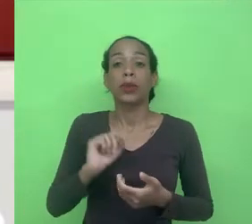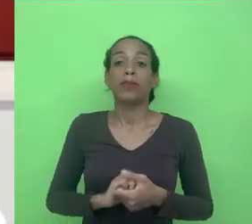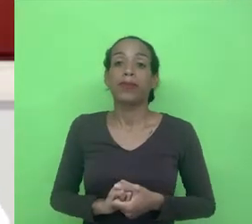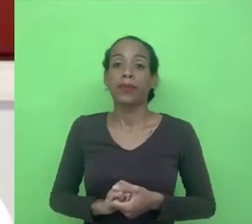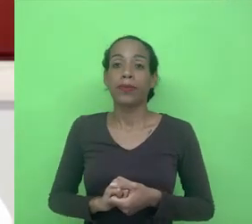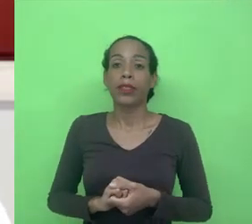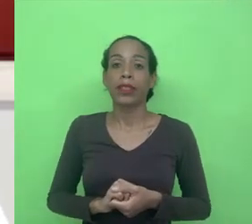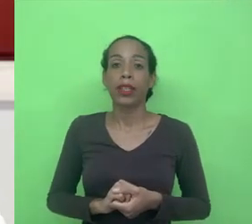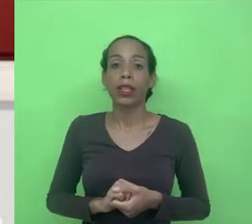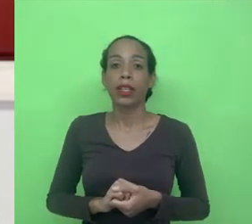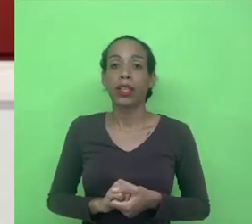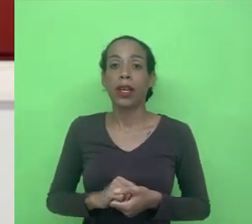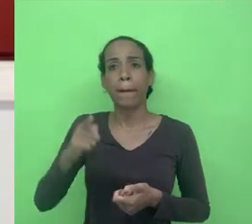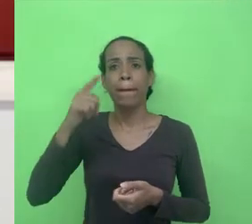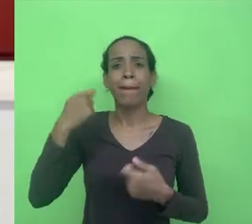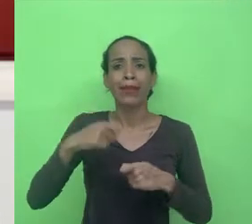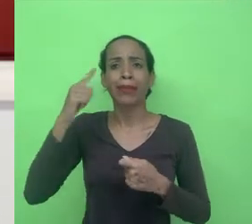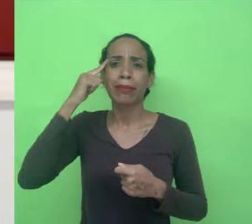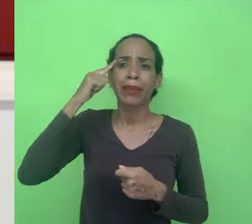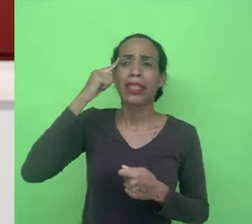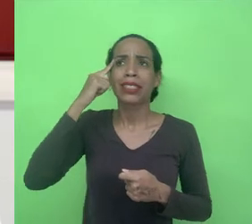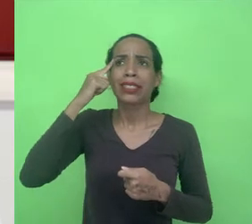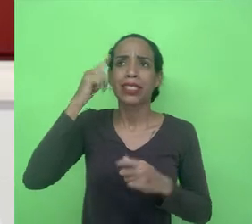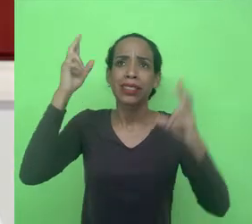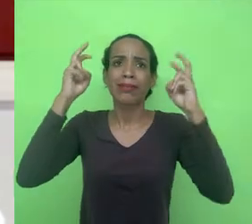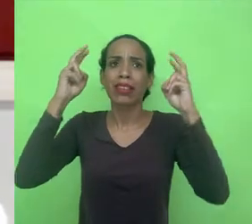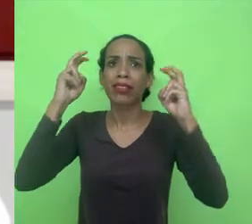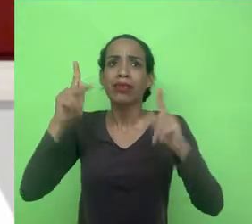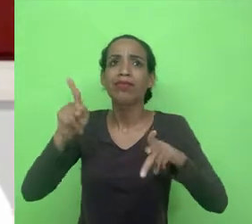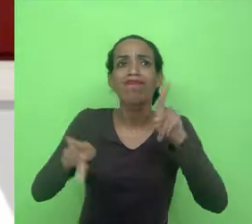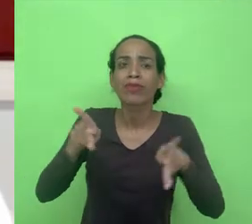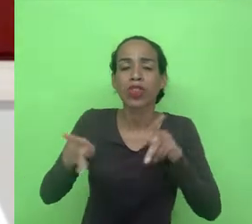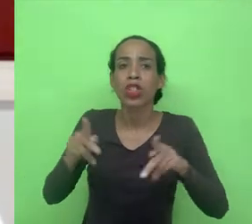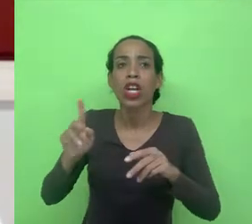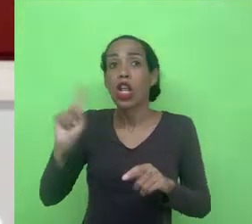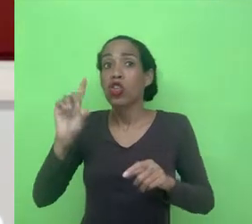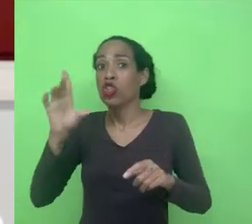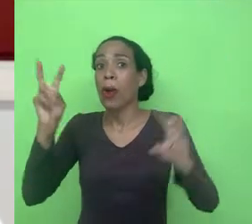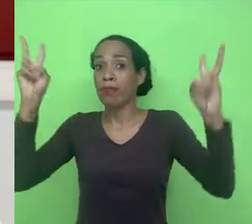para pensar um pouquinho sobre o seu projeto em si, não sobre o tema do seu projeto.